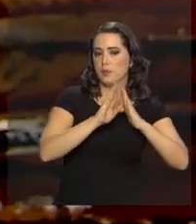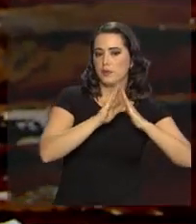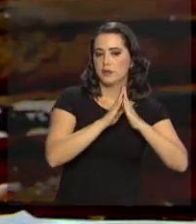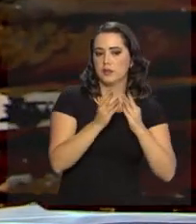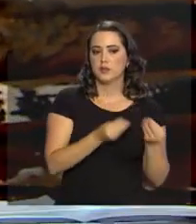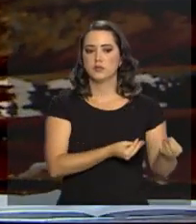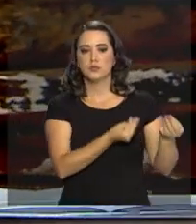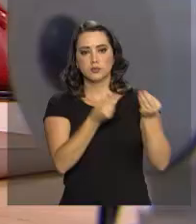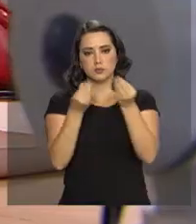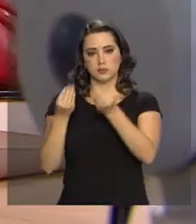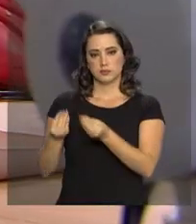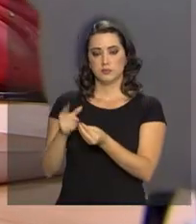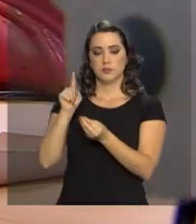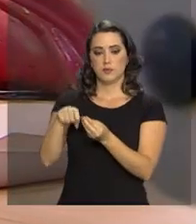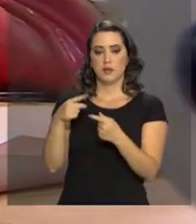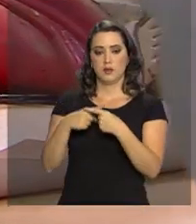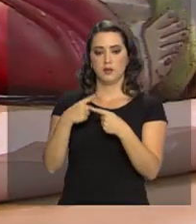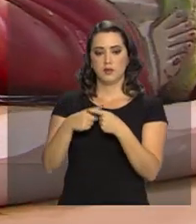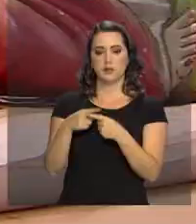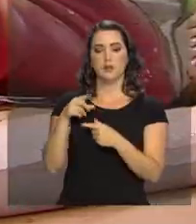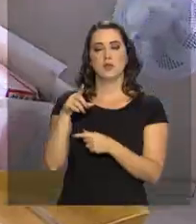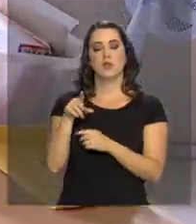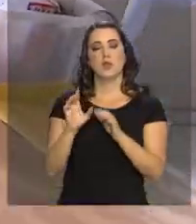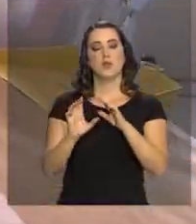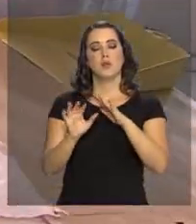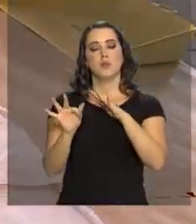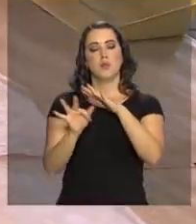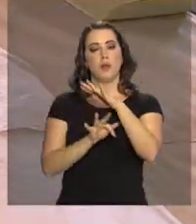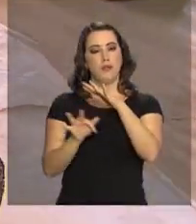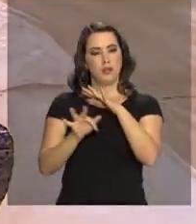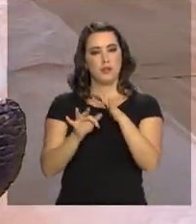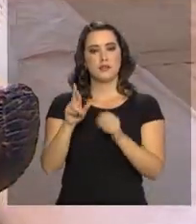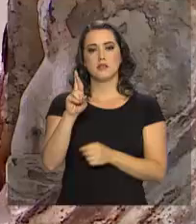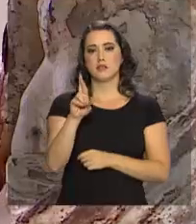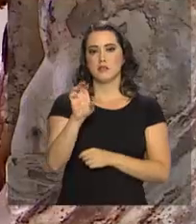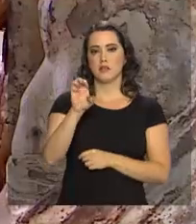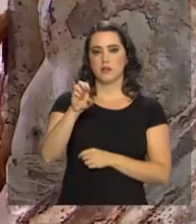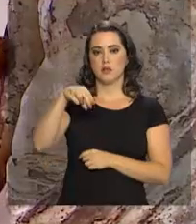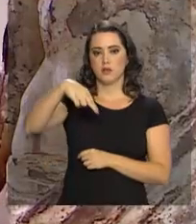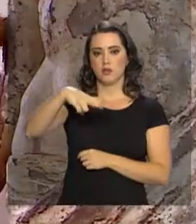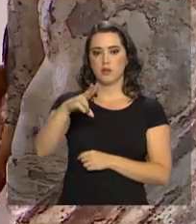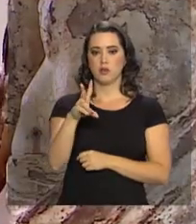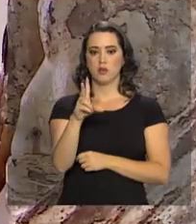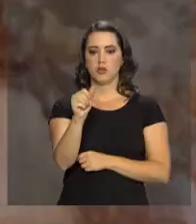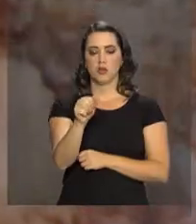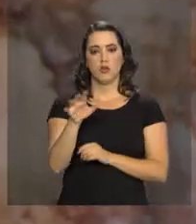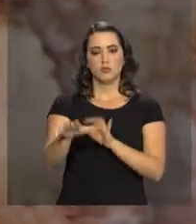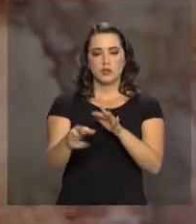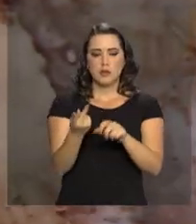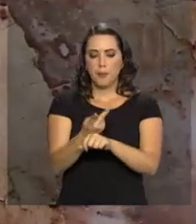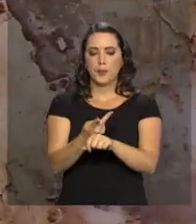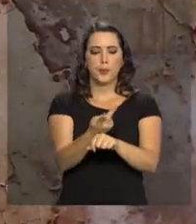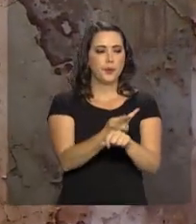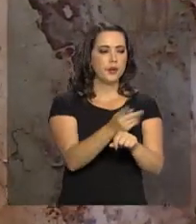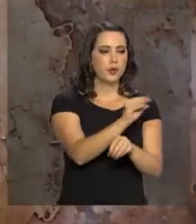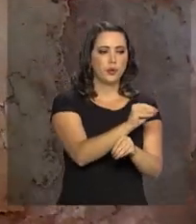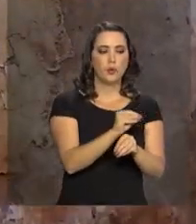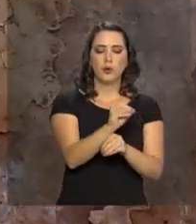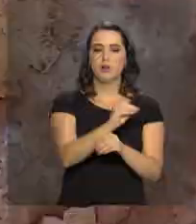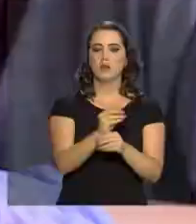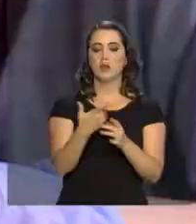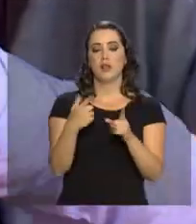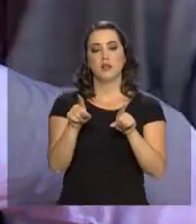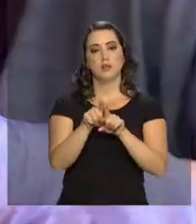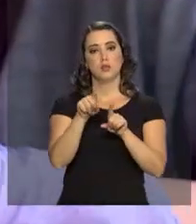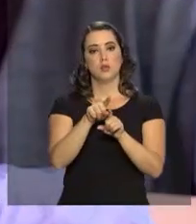serão devolvidos. É que a Fundação Renova, responsável pela reparação, está fazendo resgate e a conservação de imagens